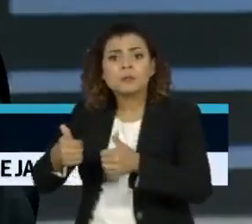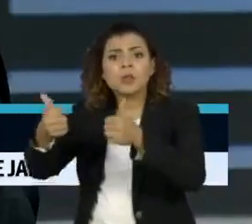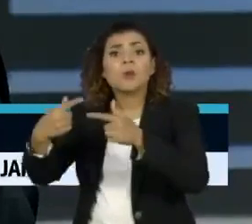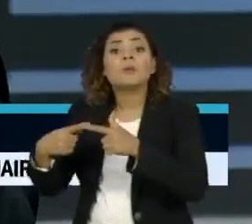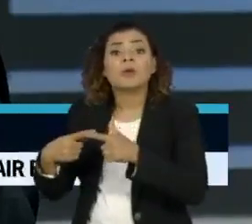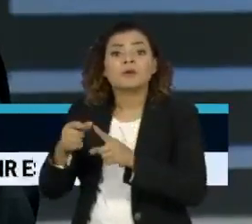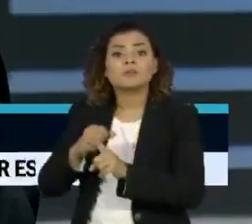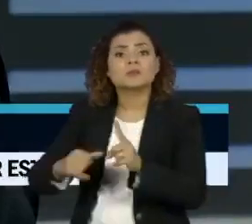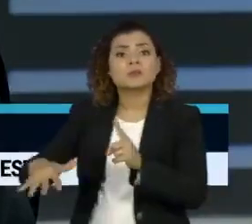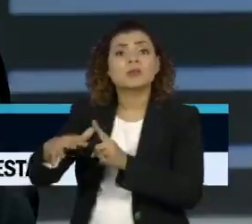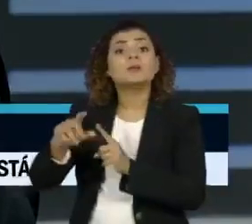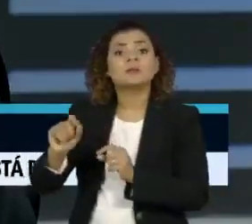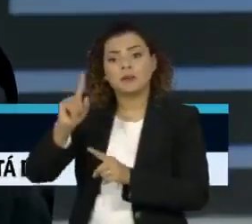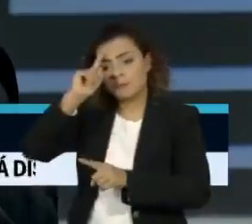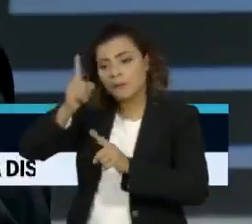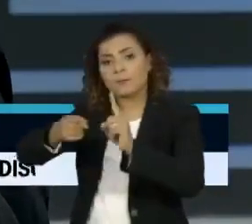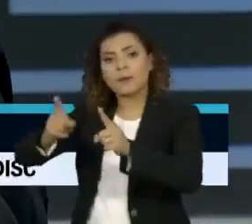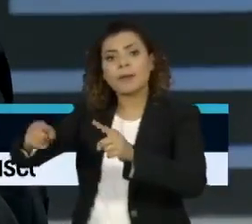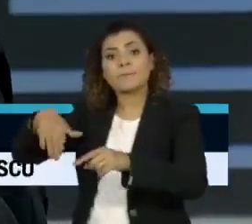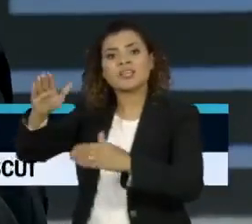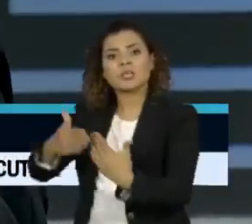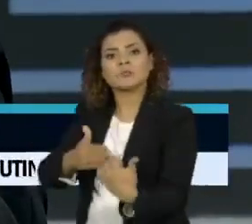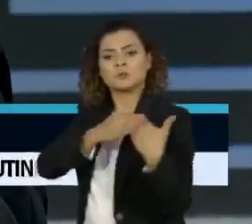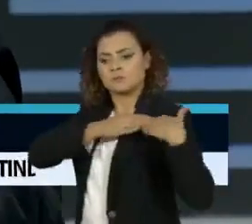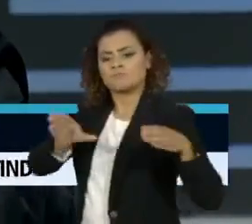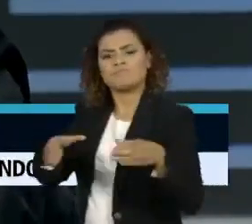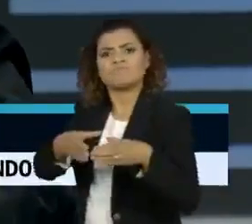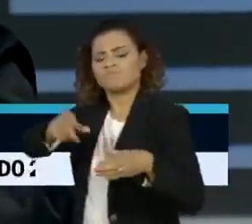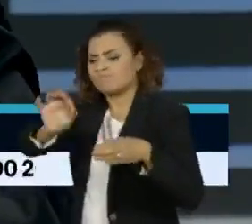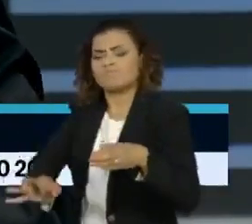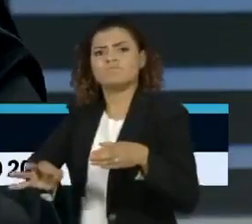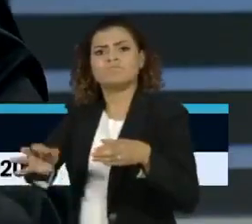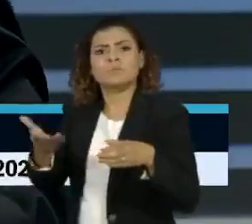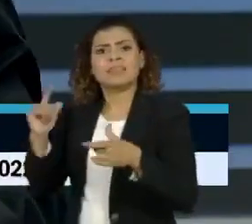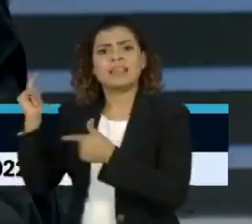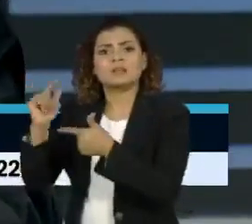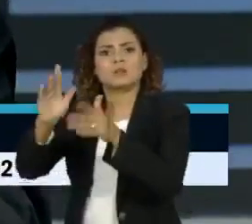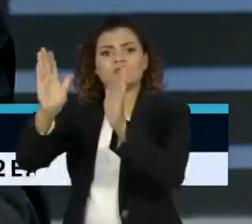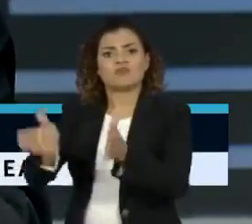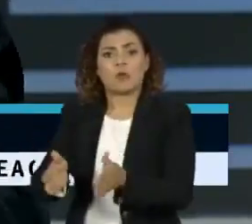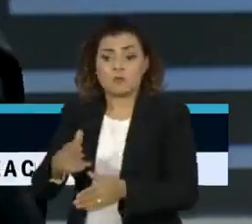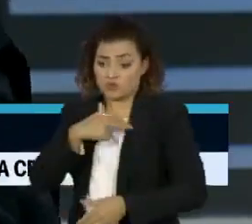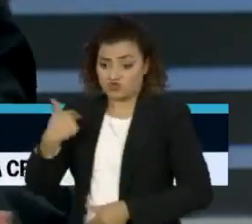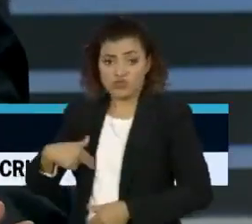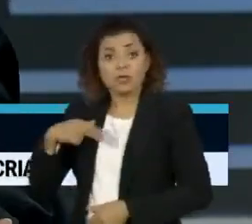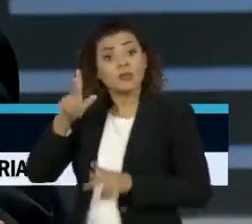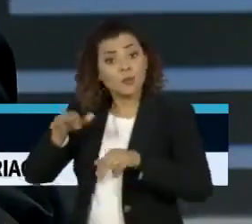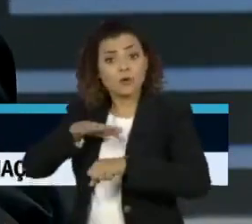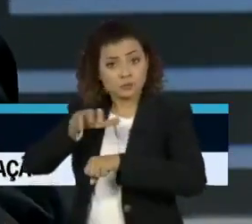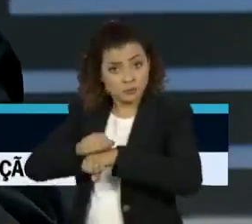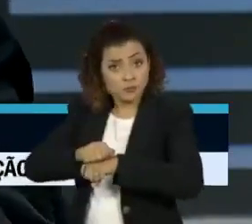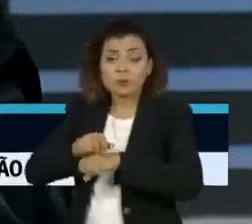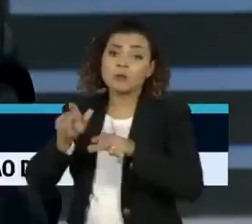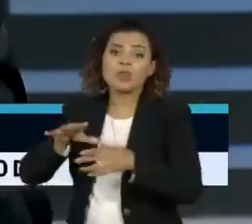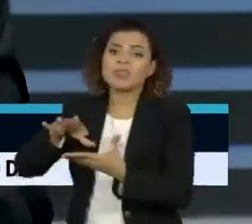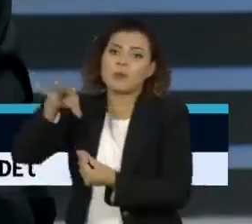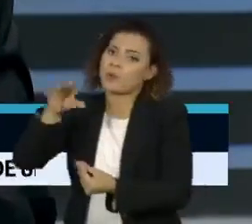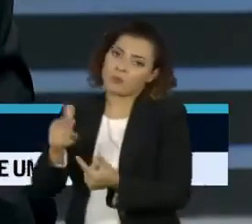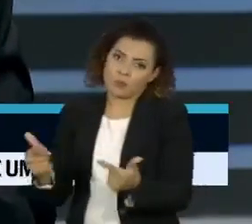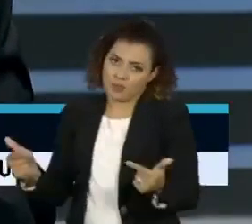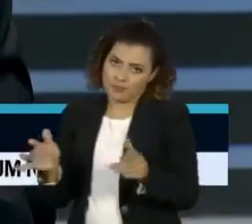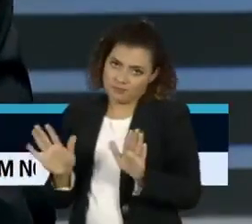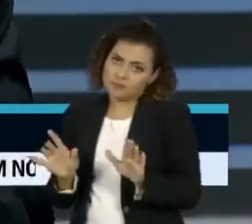são sociedades em que as pessoas têm um pouco mais de responsabilidade coletiva, tradicionalmente. O caso da China e da Singapura não são democracias,